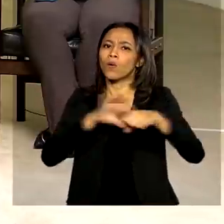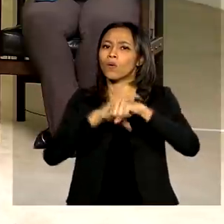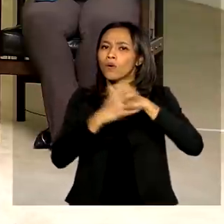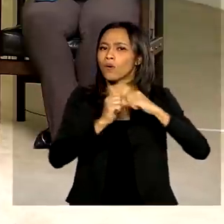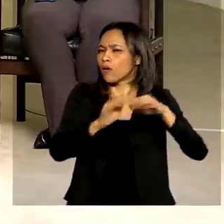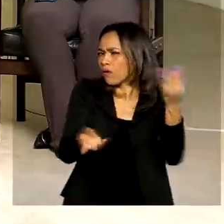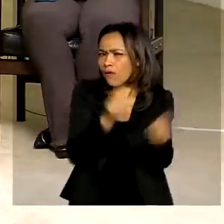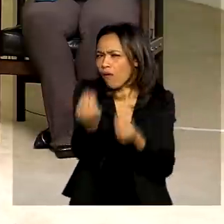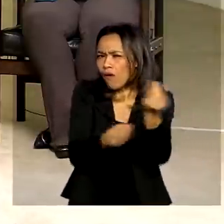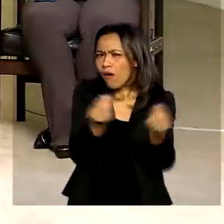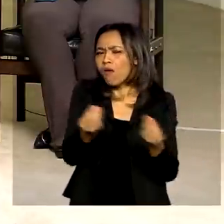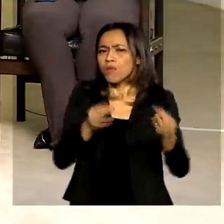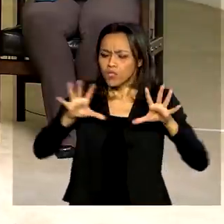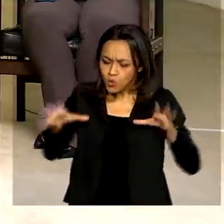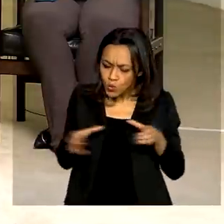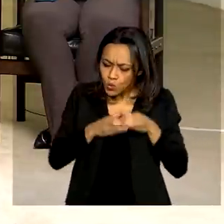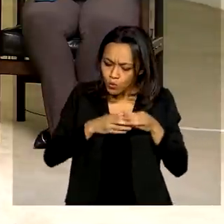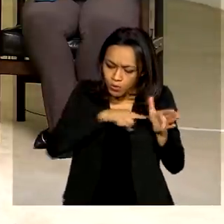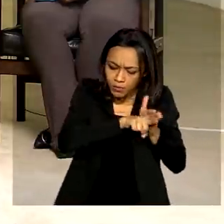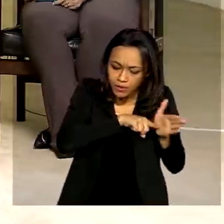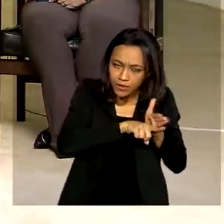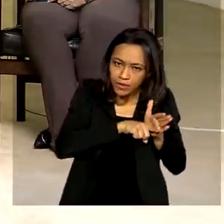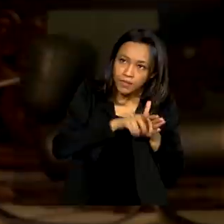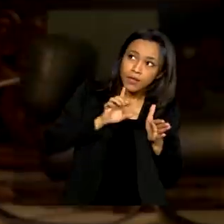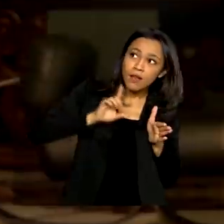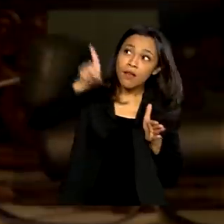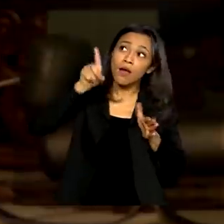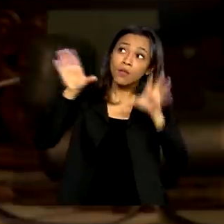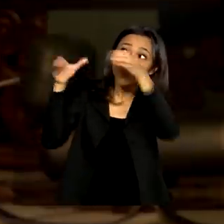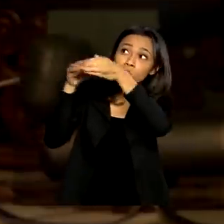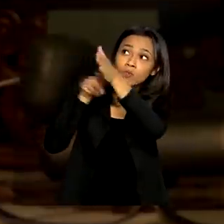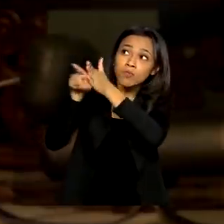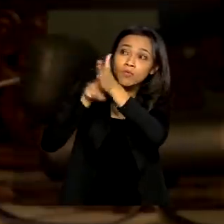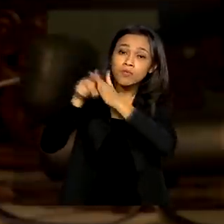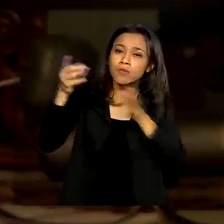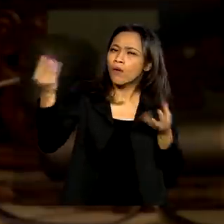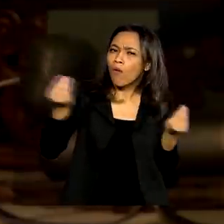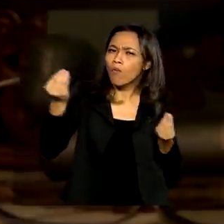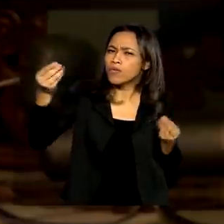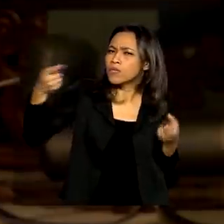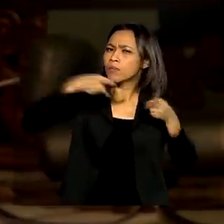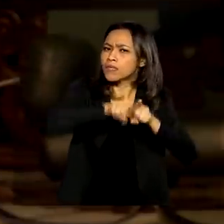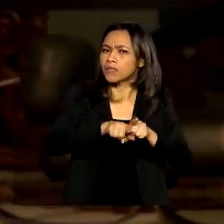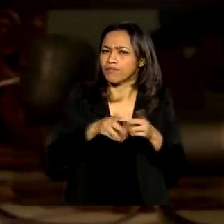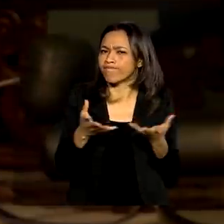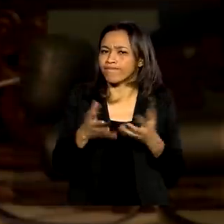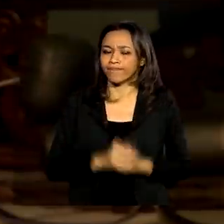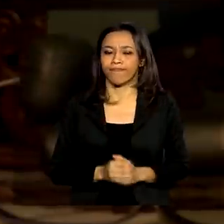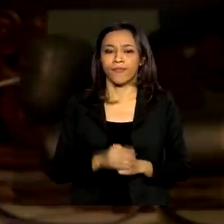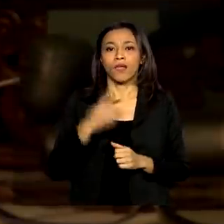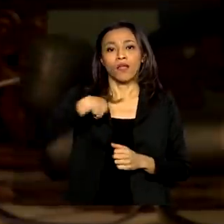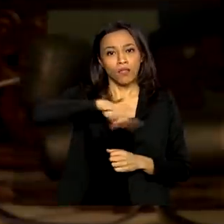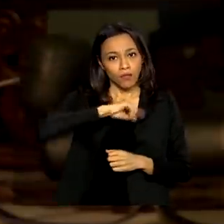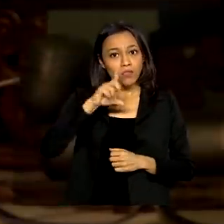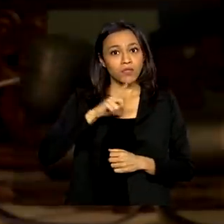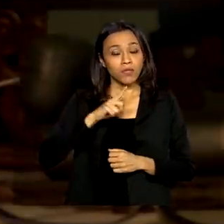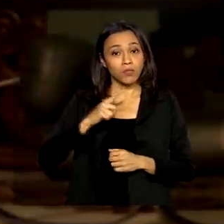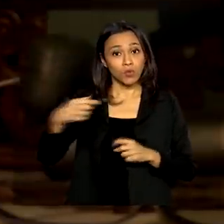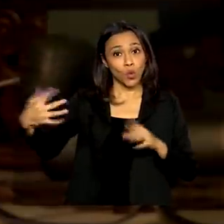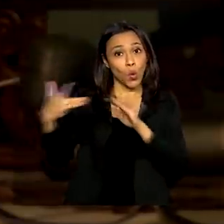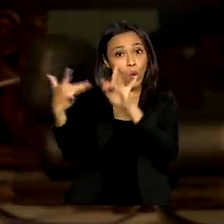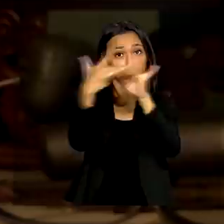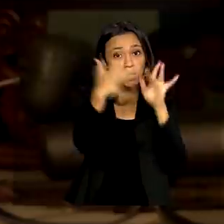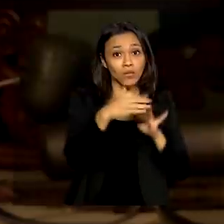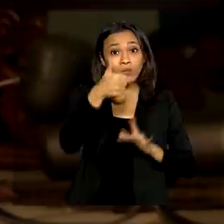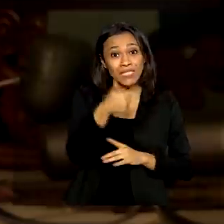ser esse trabalho entre os pesquisadores daqui e os da União Europeia? Nós já temos uma relação muito grande entre 15 países, eu